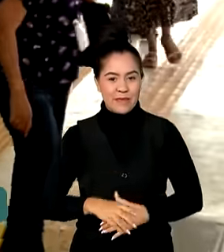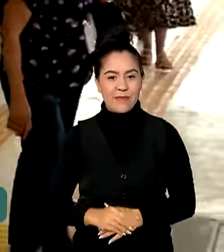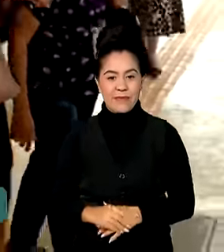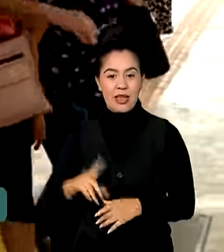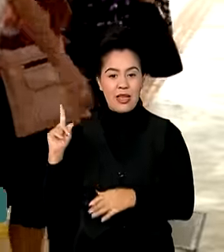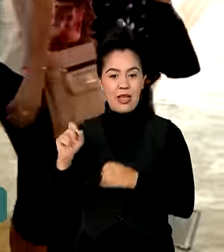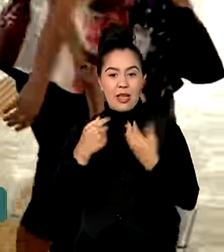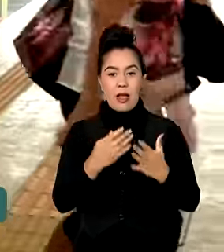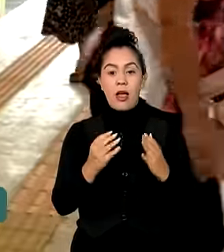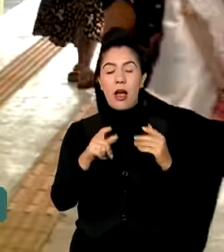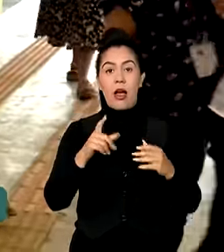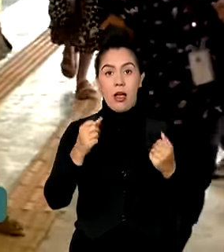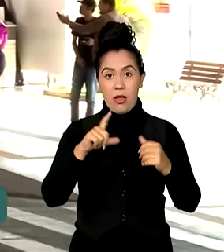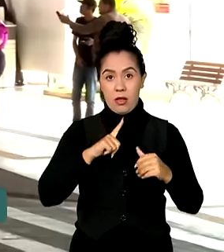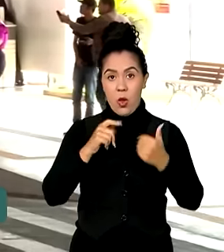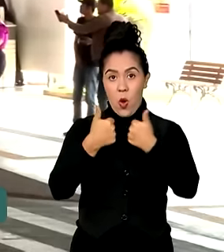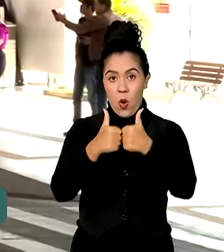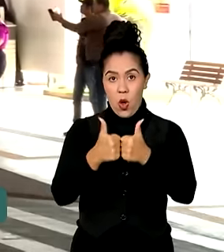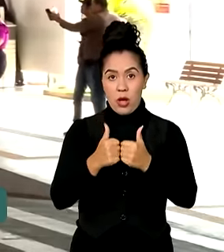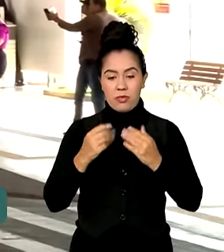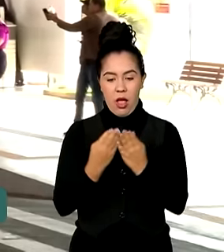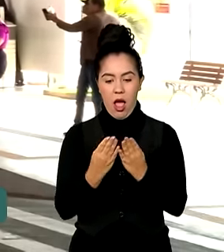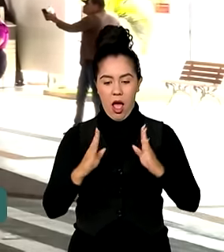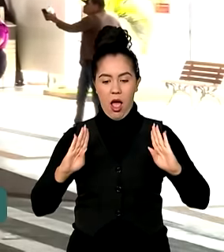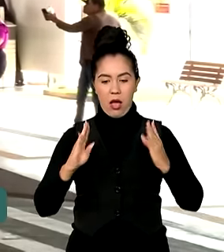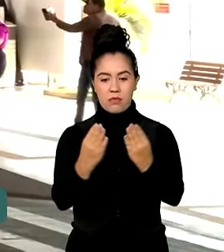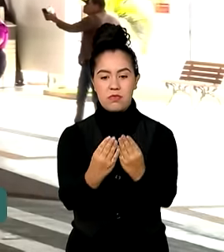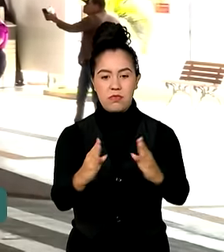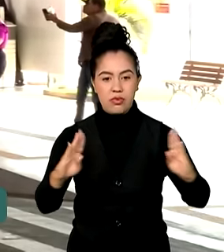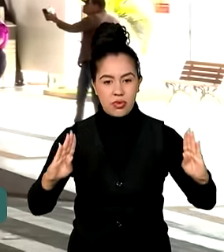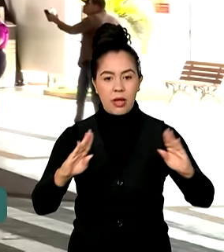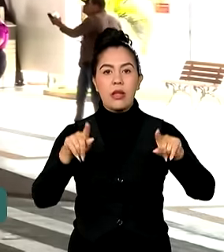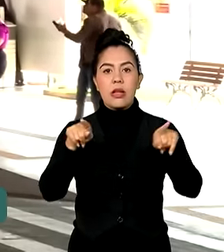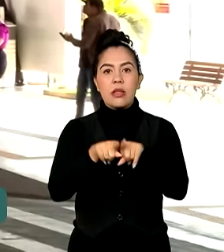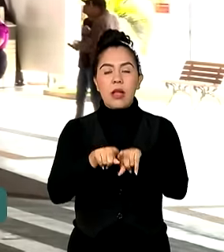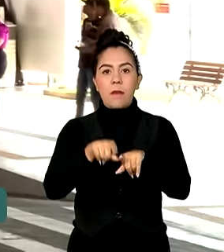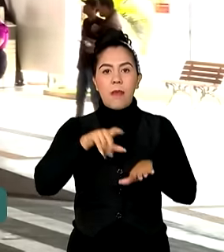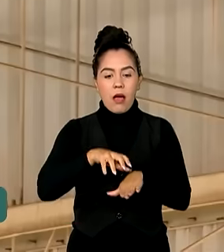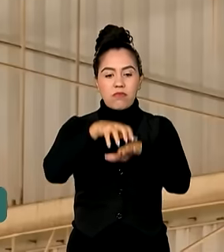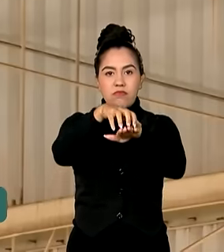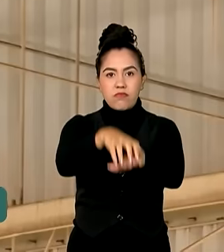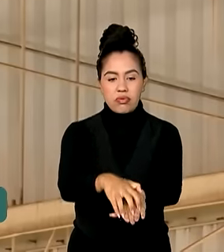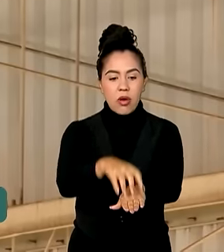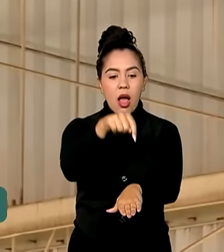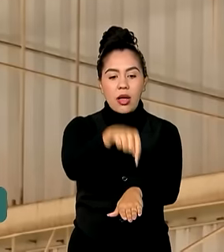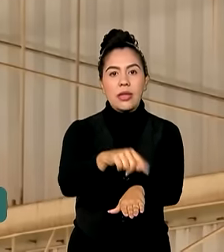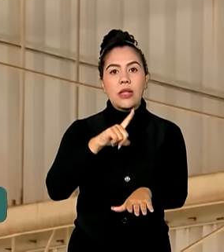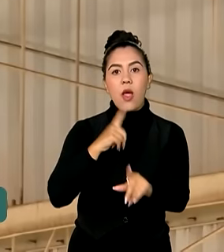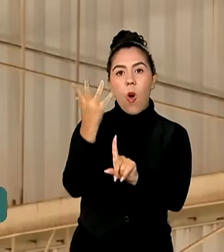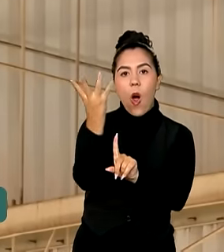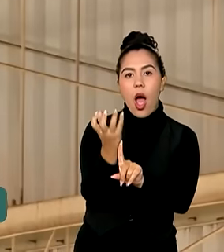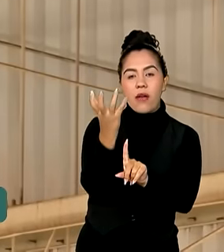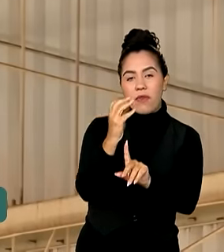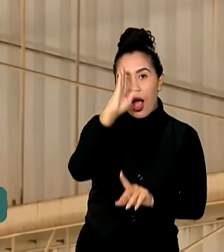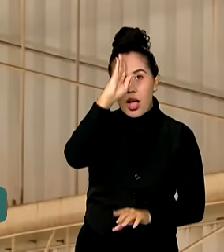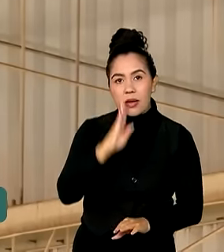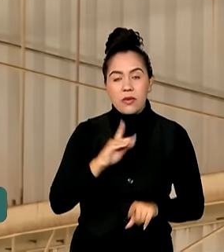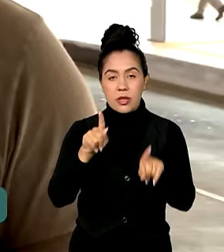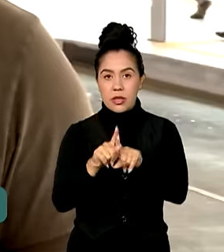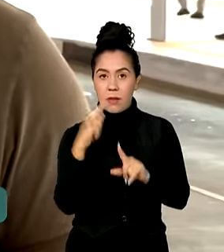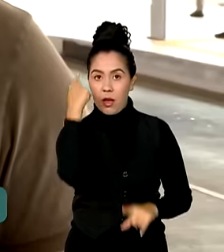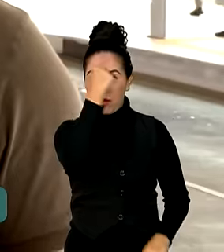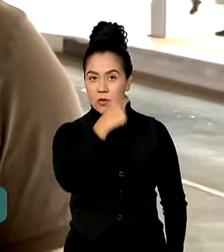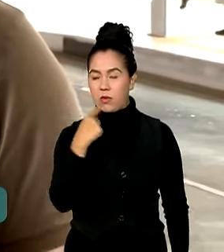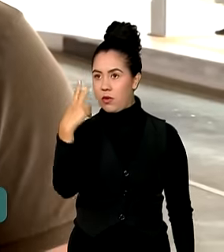veículos abrem dos dois lados e as estações também possuem Wi-Fi gratuito e câmeras de reconhecimento facial.